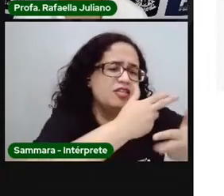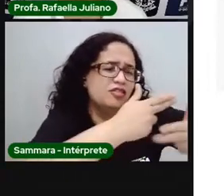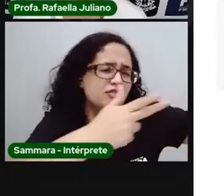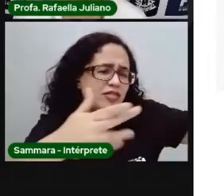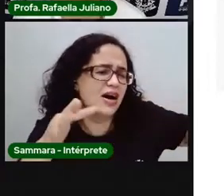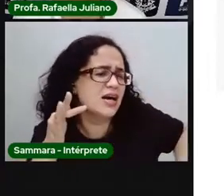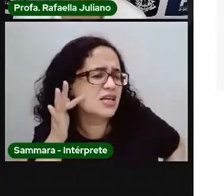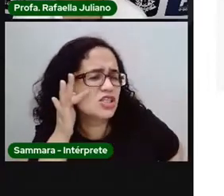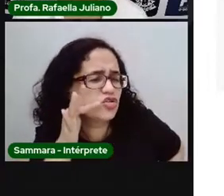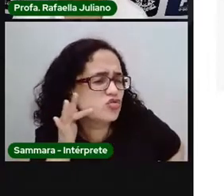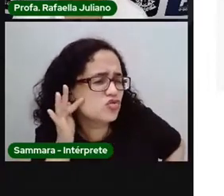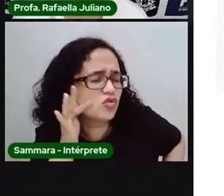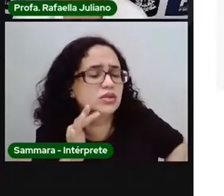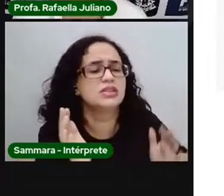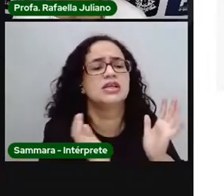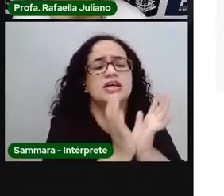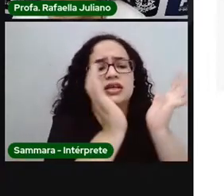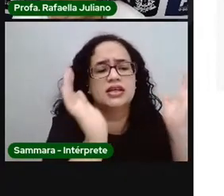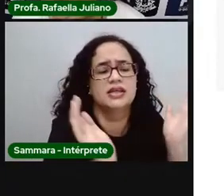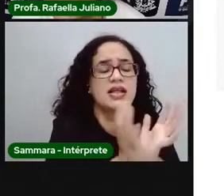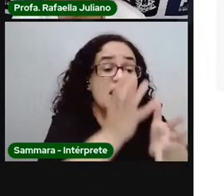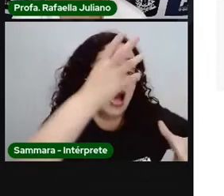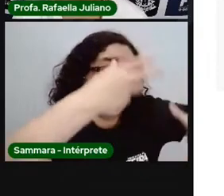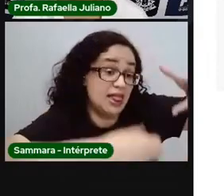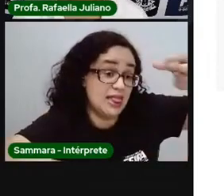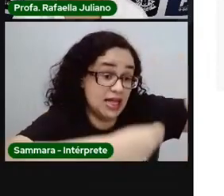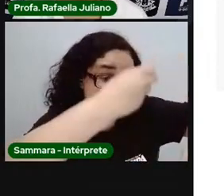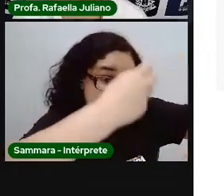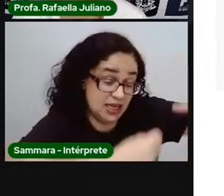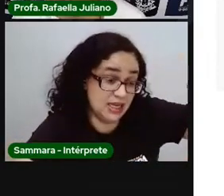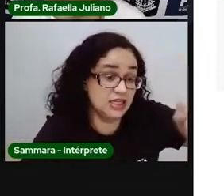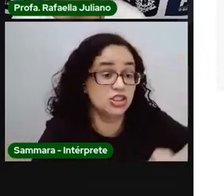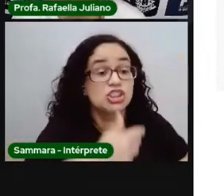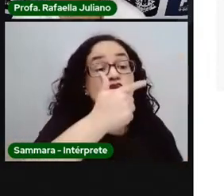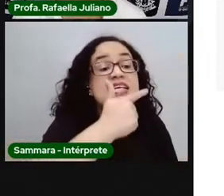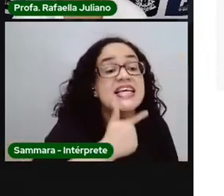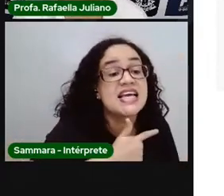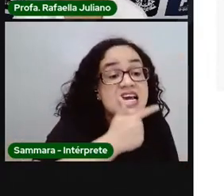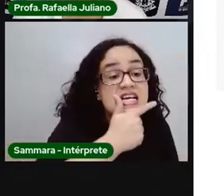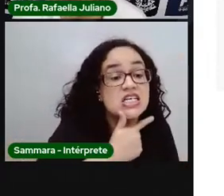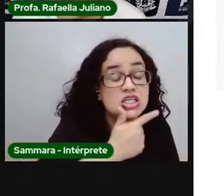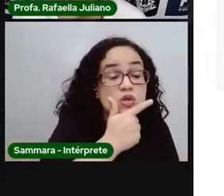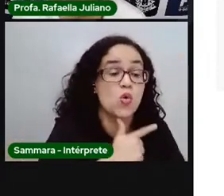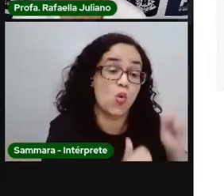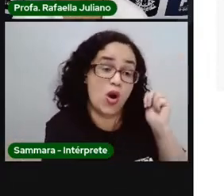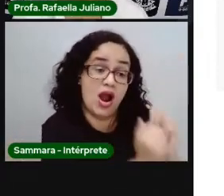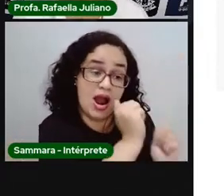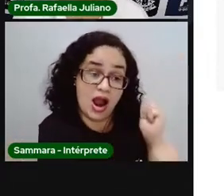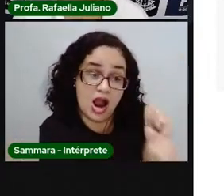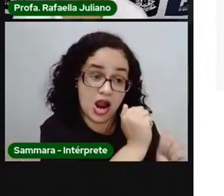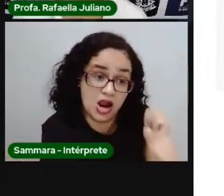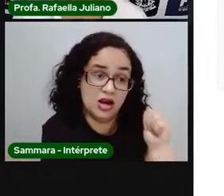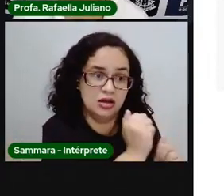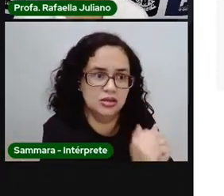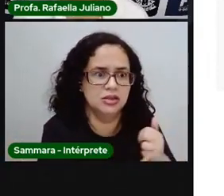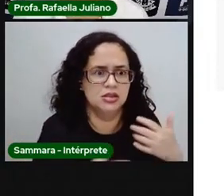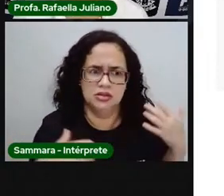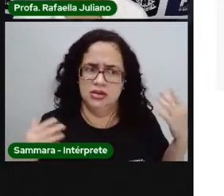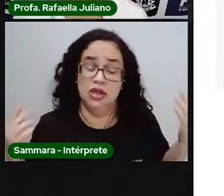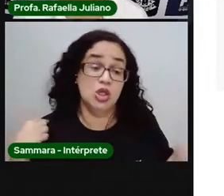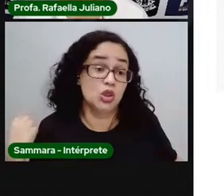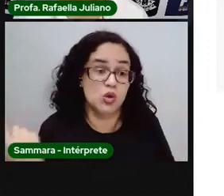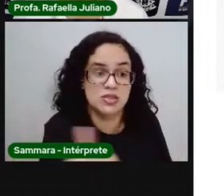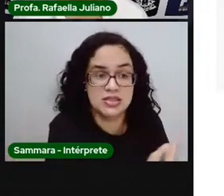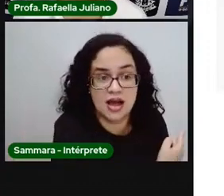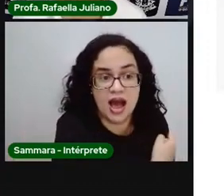muitas verduras, leite, queijo, arroz. Nossa alimentação